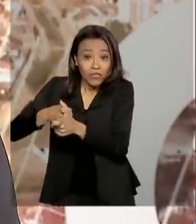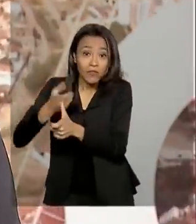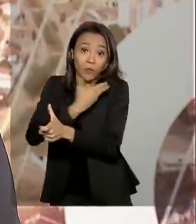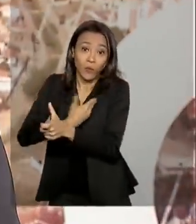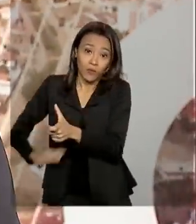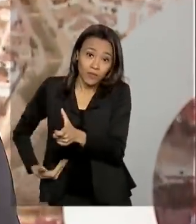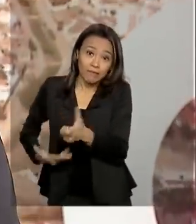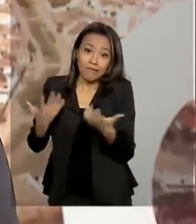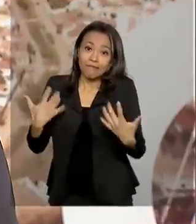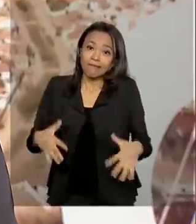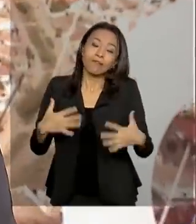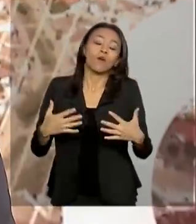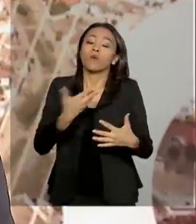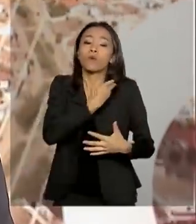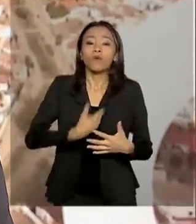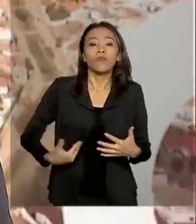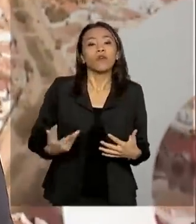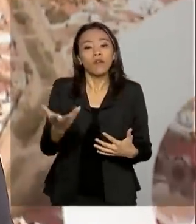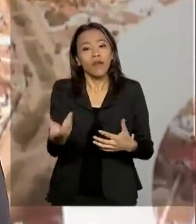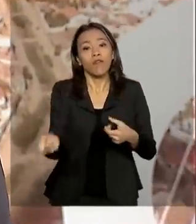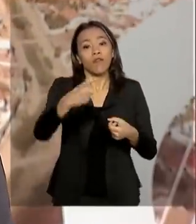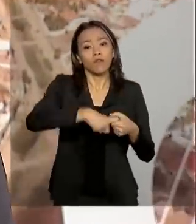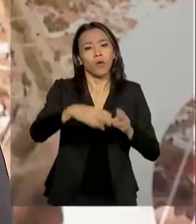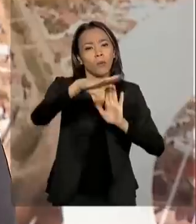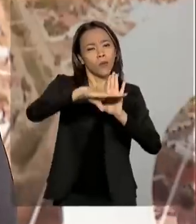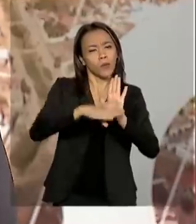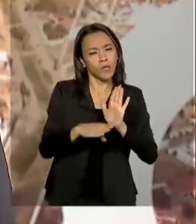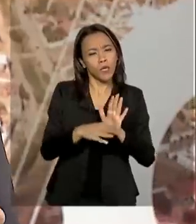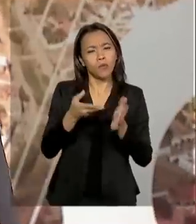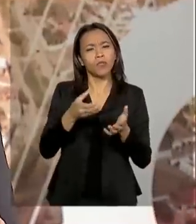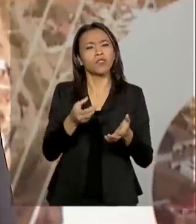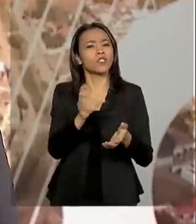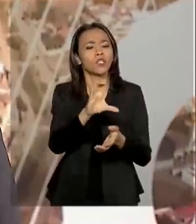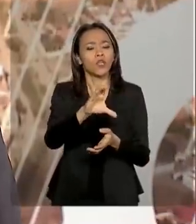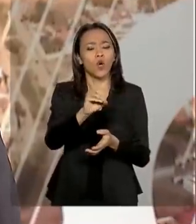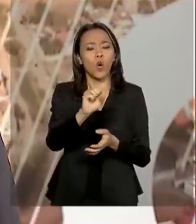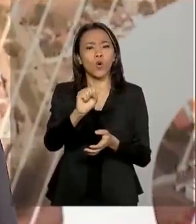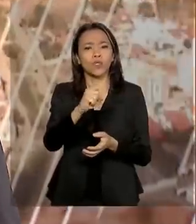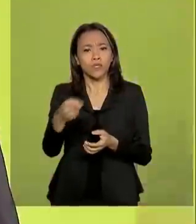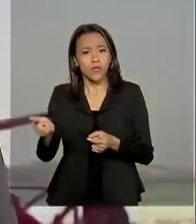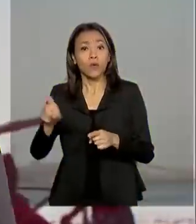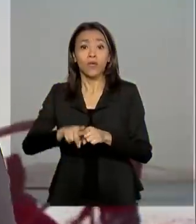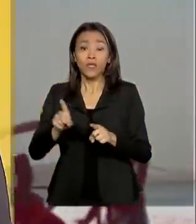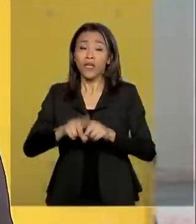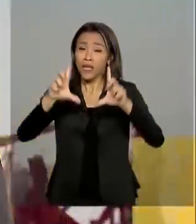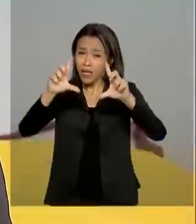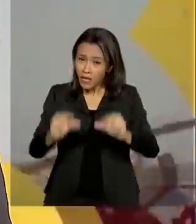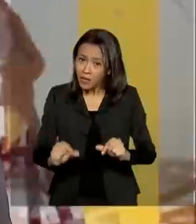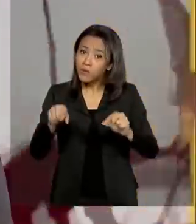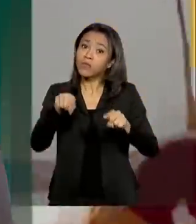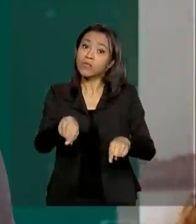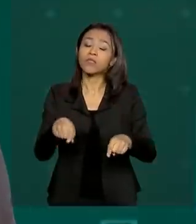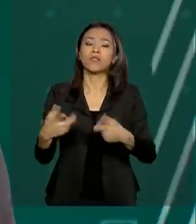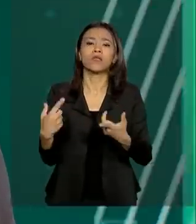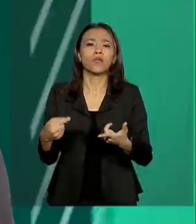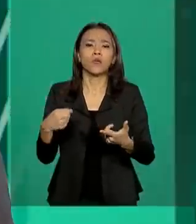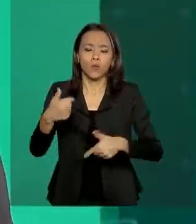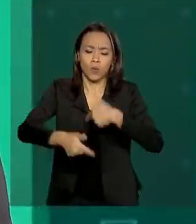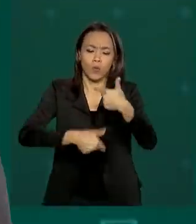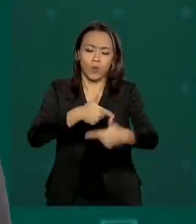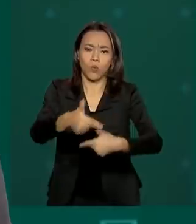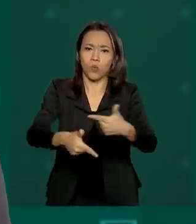governo pretende retomar o programa de desestatizações e concessões ainda este ano. Entre as medidas, está atrair